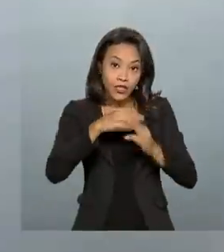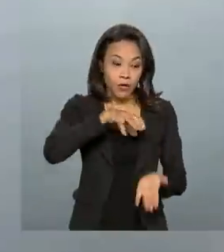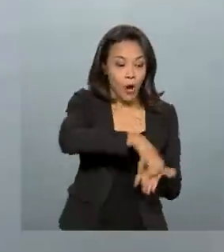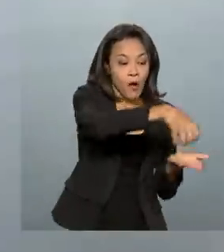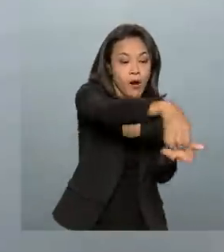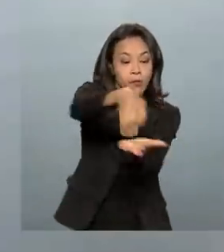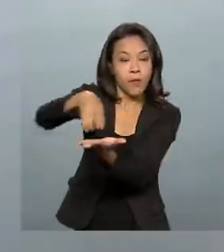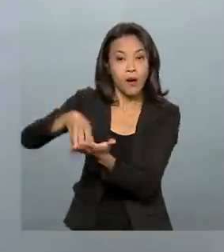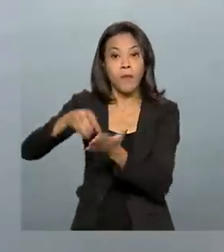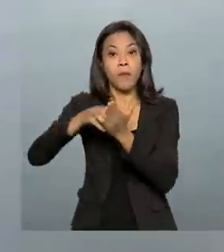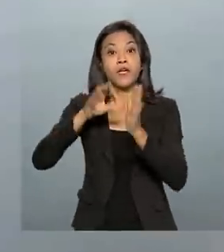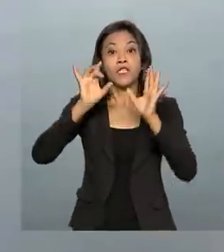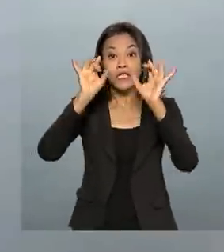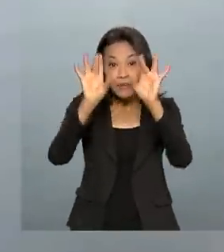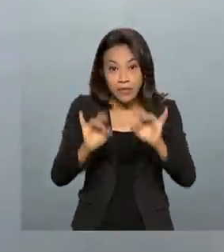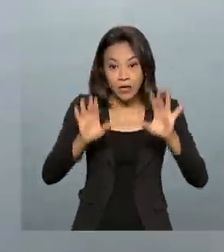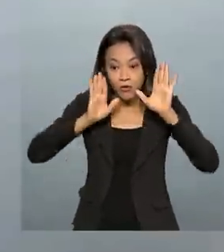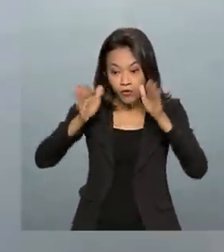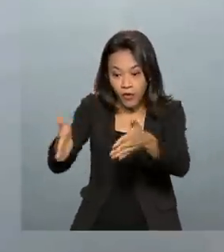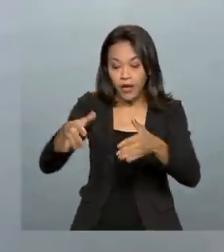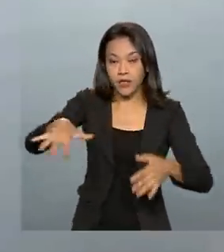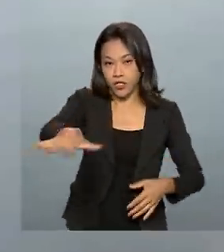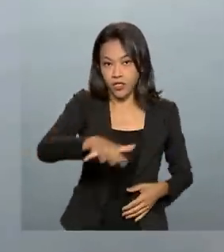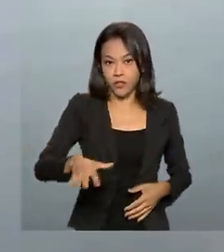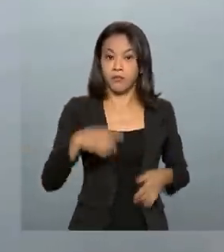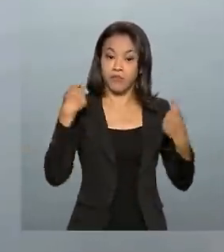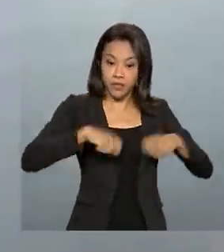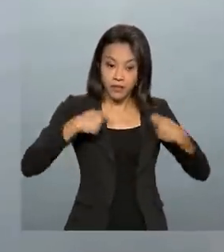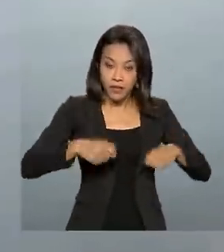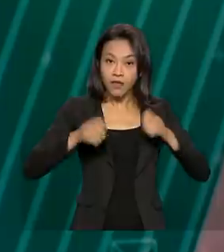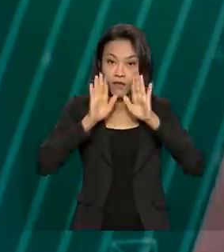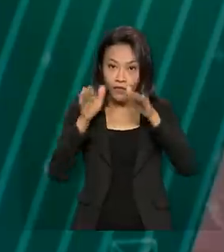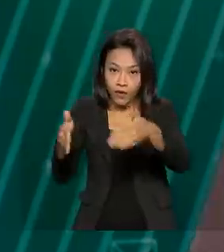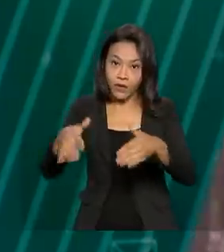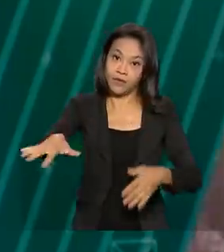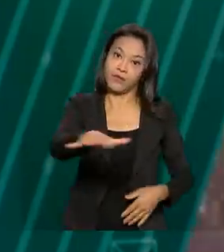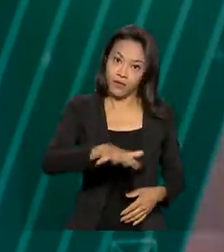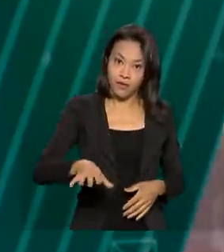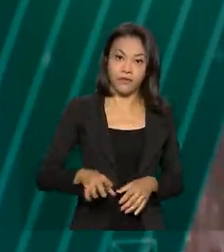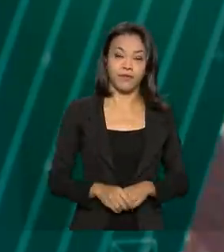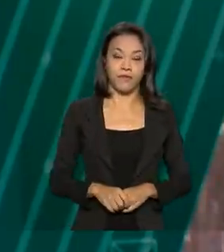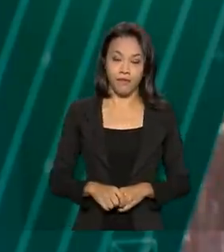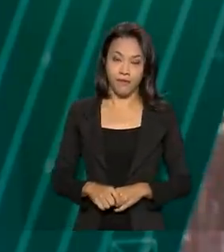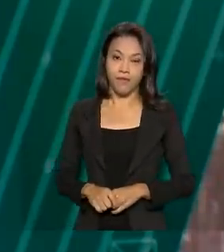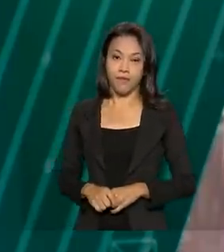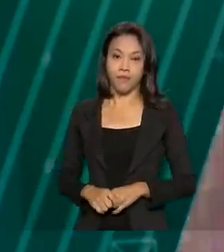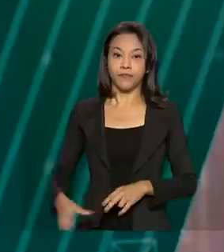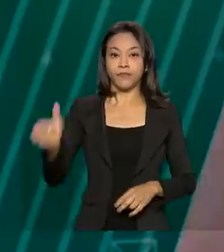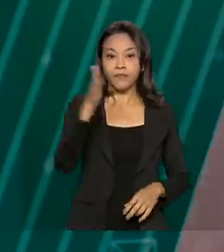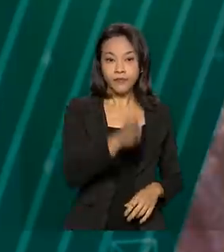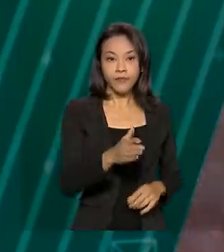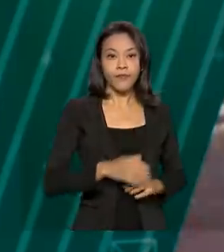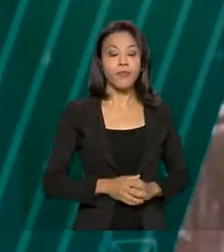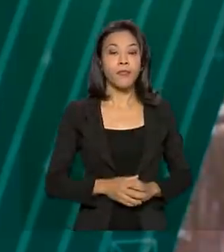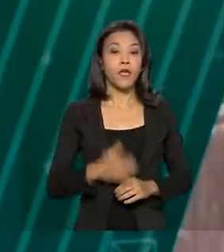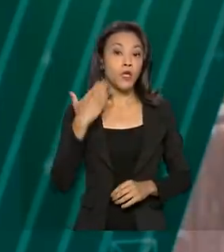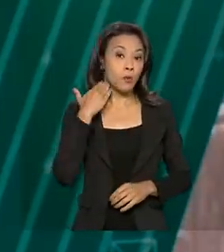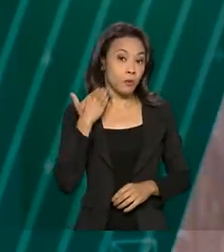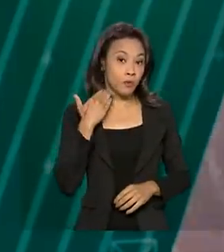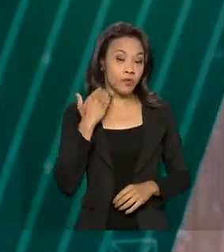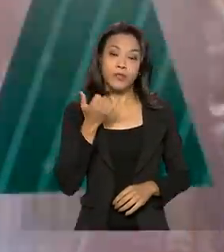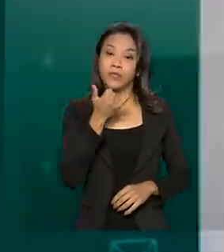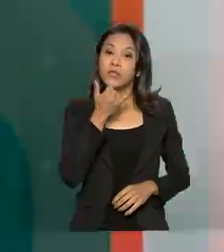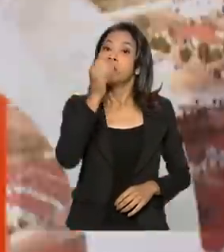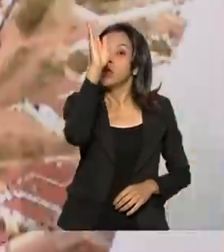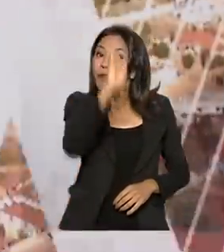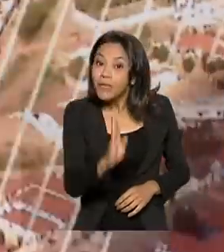Havia uma necessidade do foco no agronegócio. E o Brasil deve colher na